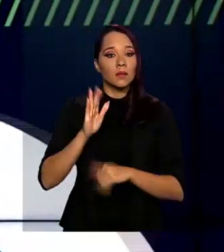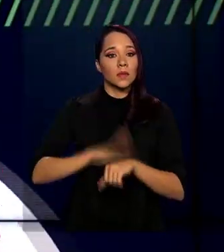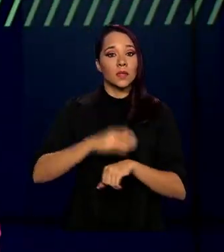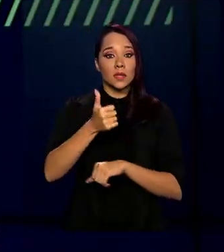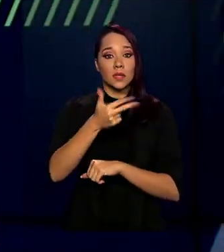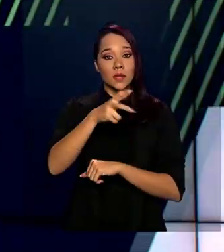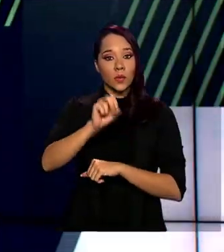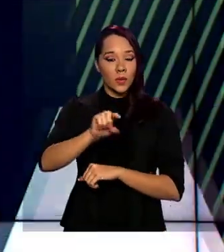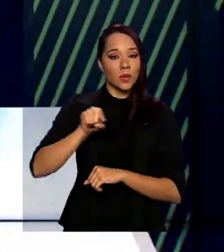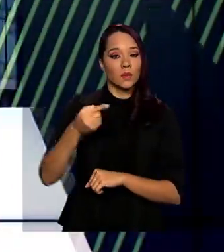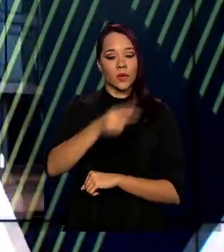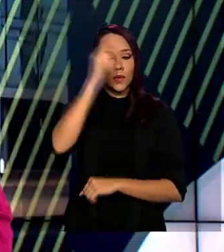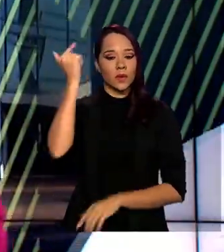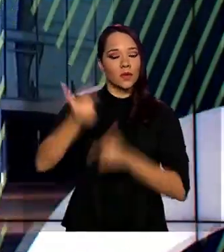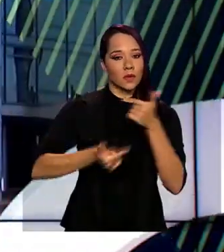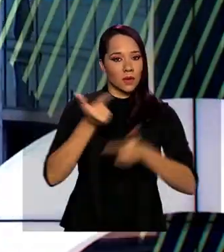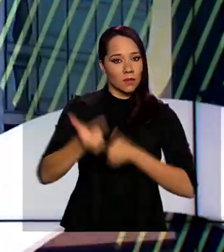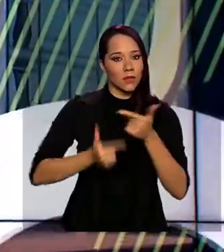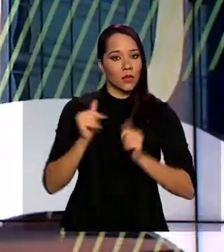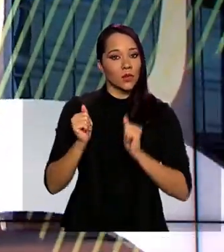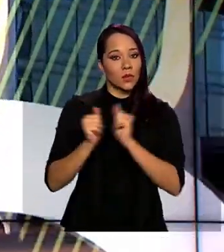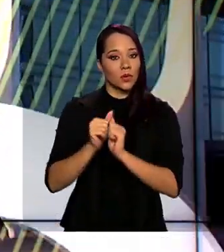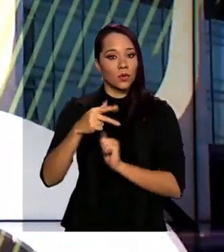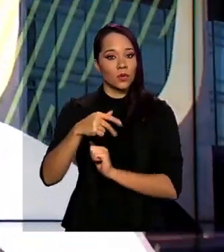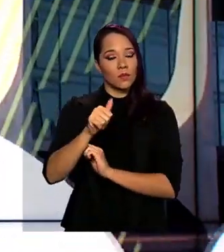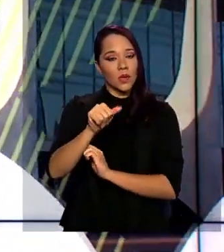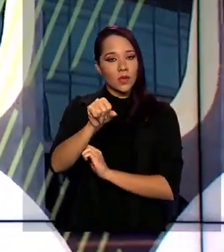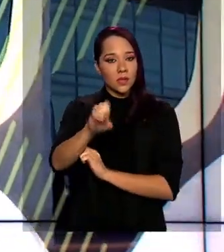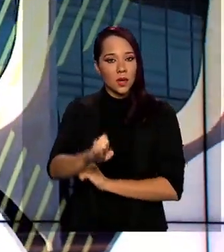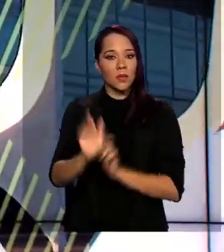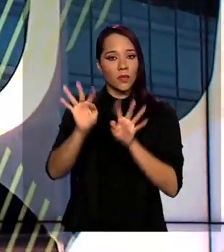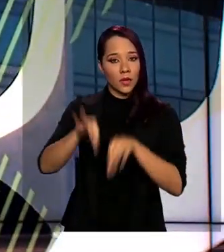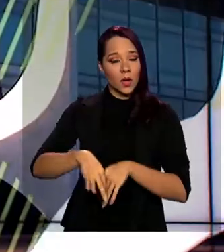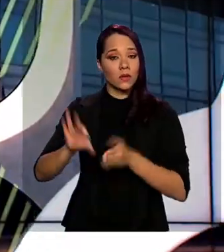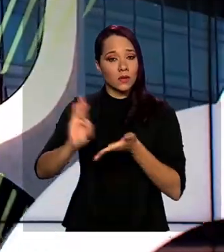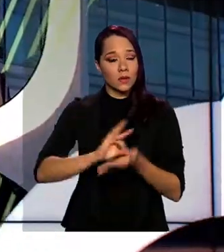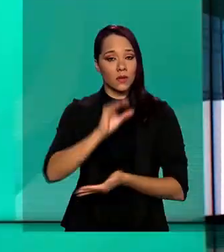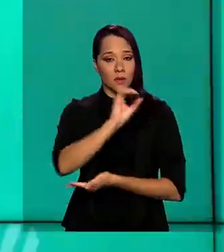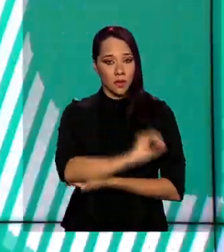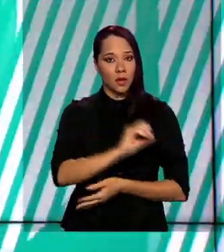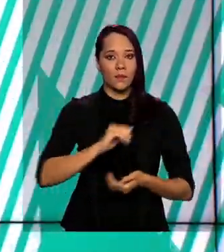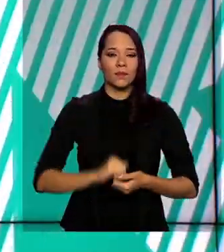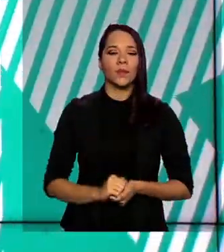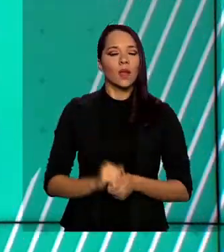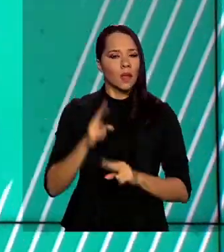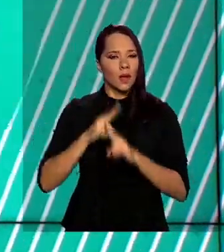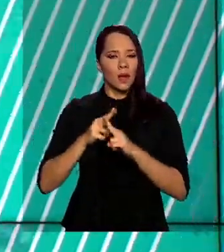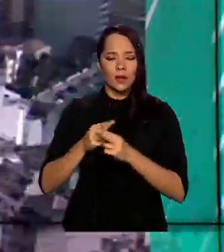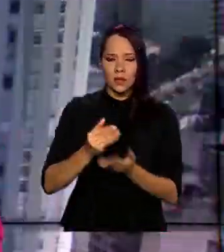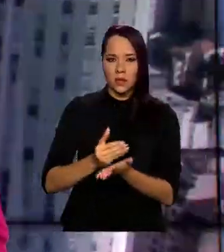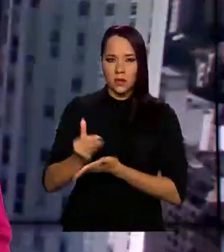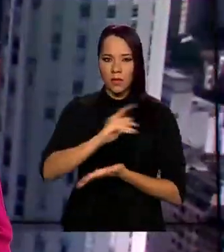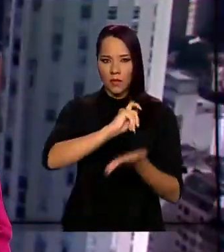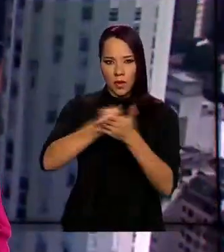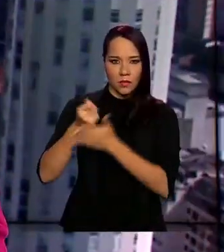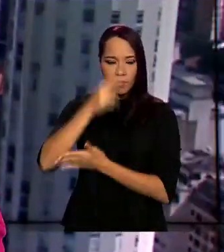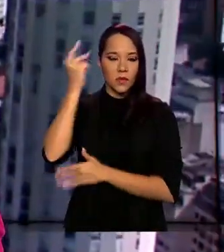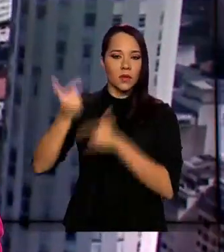mil trabalhadores vinculados ao PASEP com final de inscrição zero. Já a Caixa inicia o pagamento para os